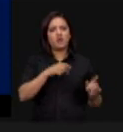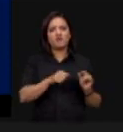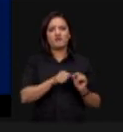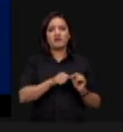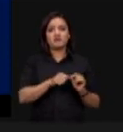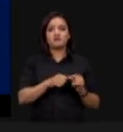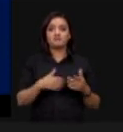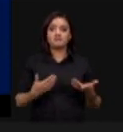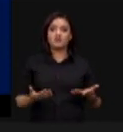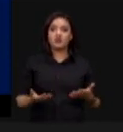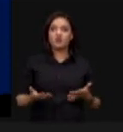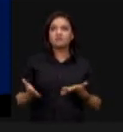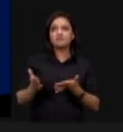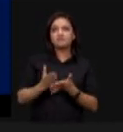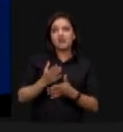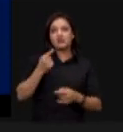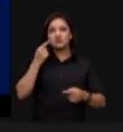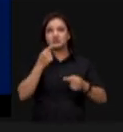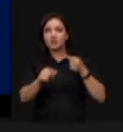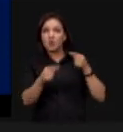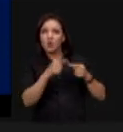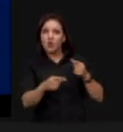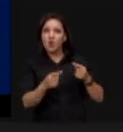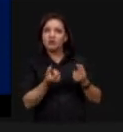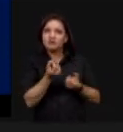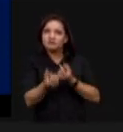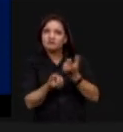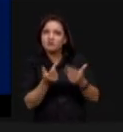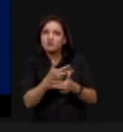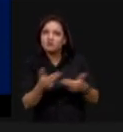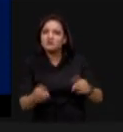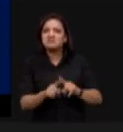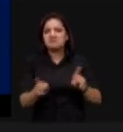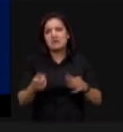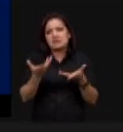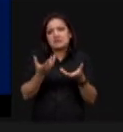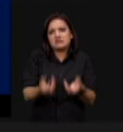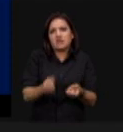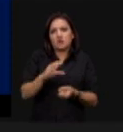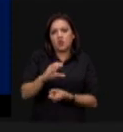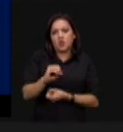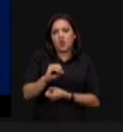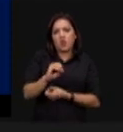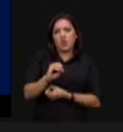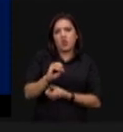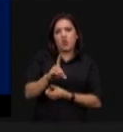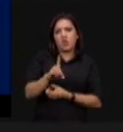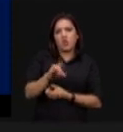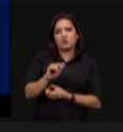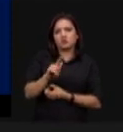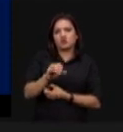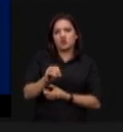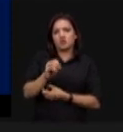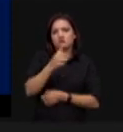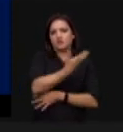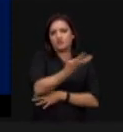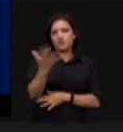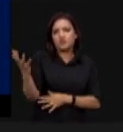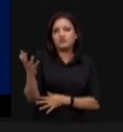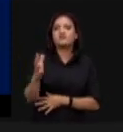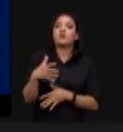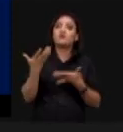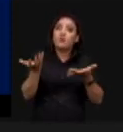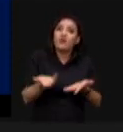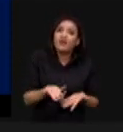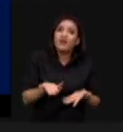pontos, os produtores brasileiros aceitaram o novo Código Florestal e fizeram o CAR e eles querem estar 100%